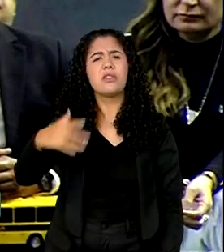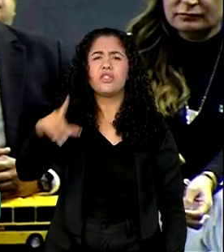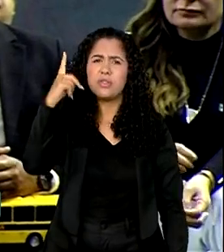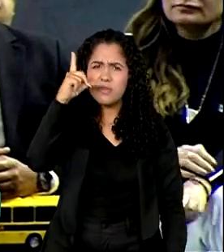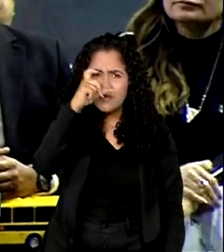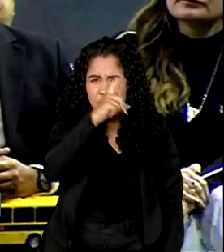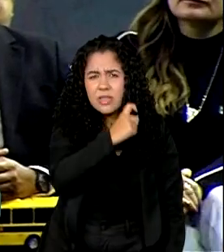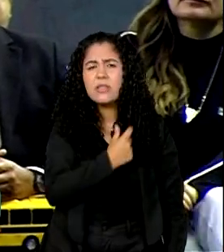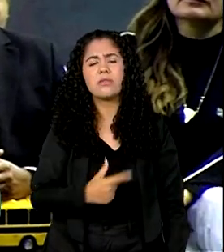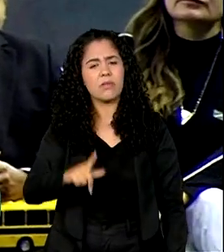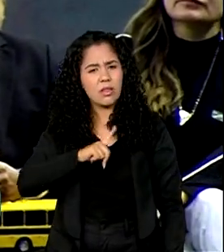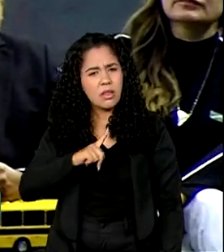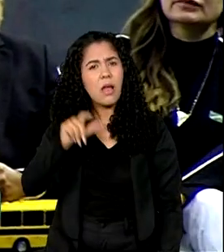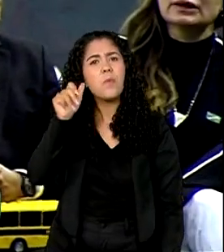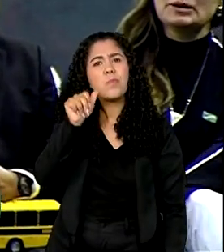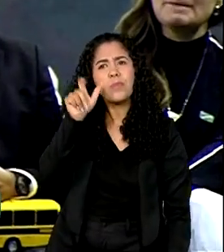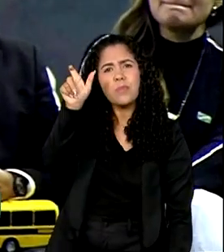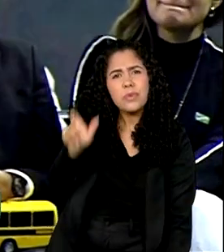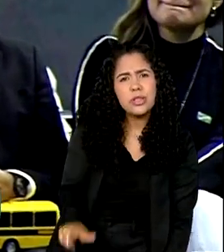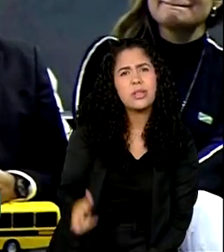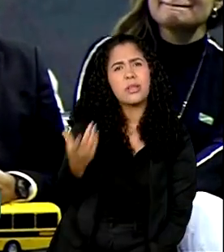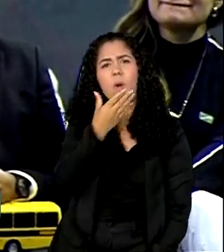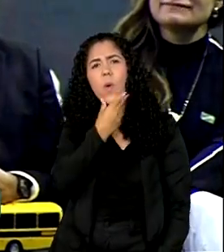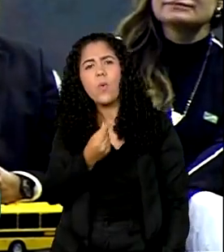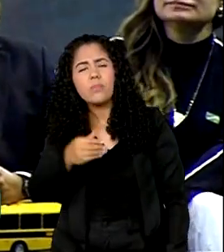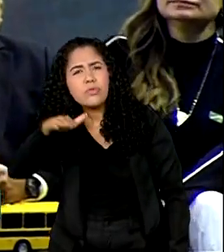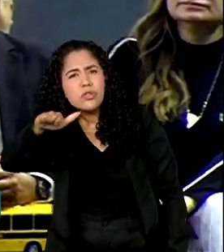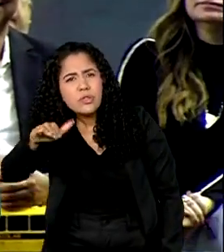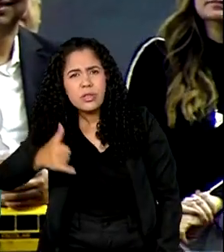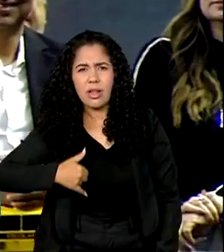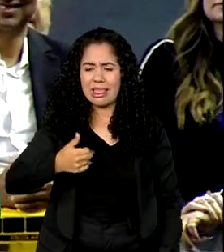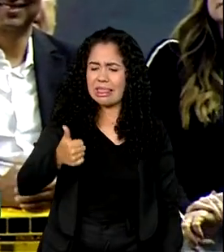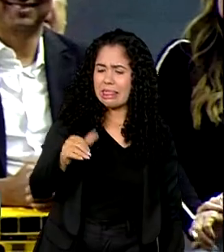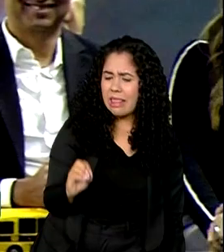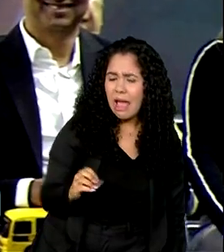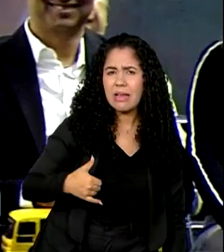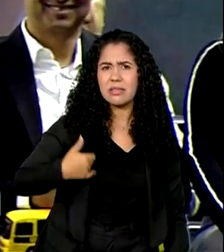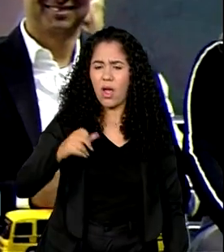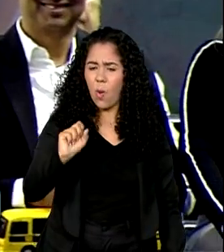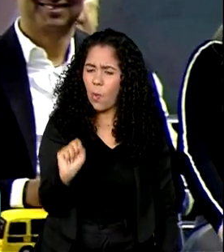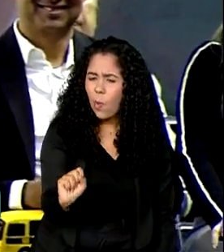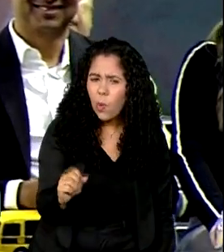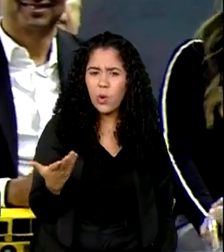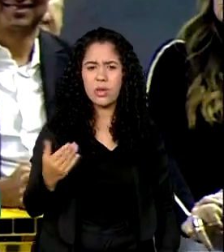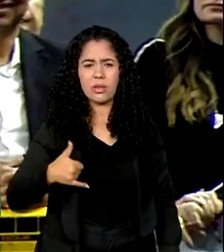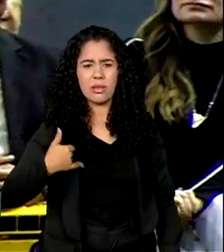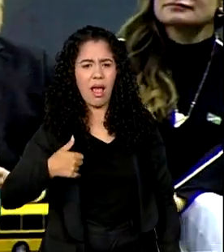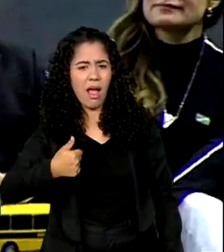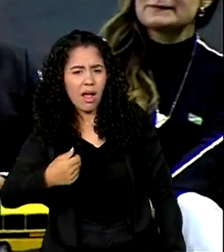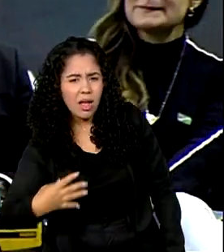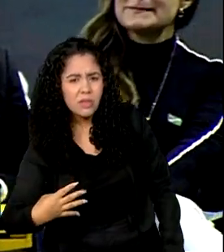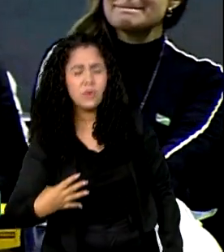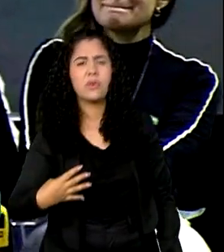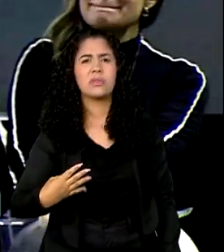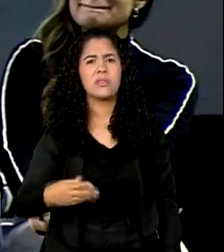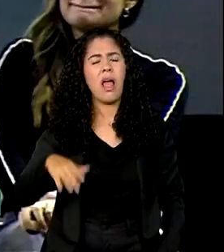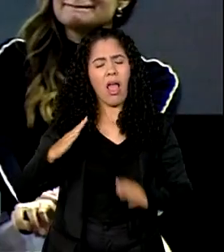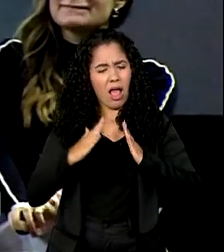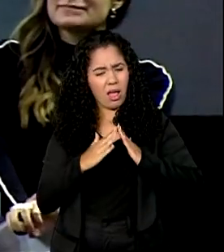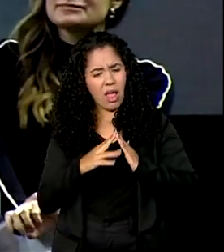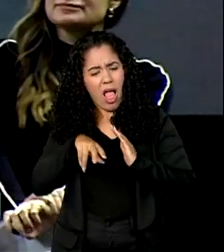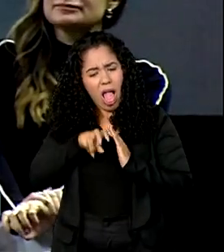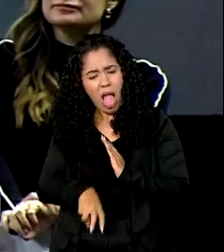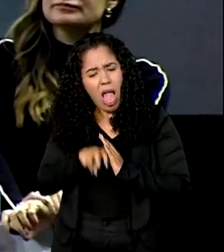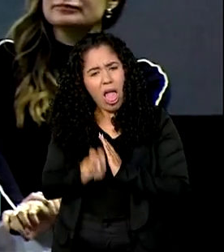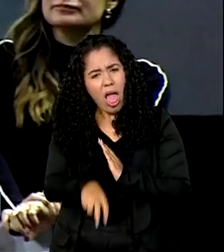é difícil uma menina, um menino de 10 anos, de 8 anos, de 14 anos, sair de casa e